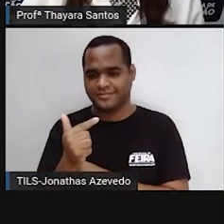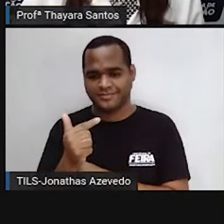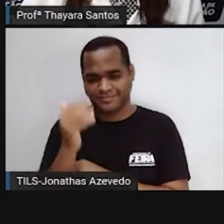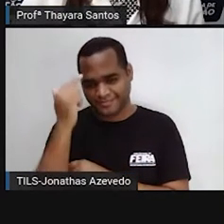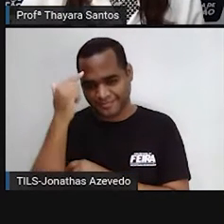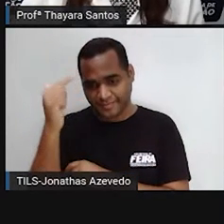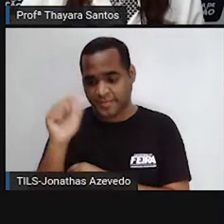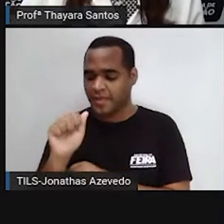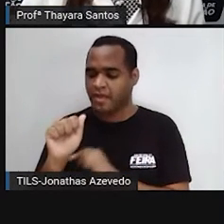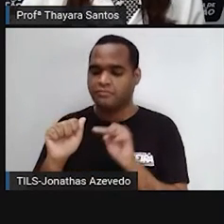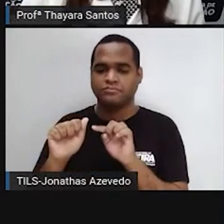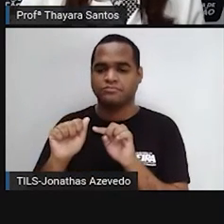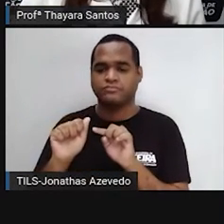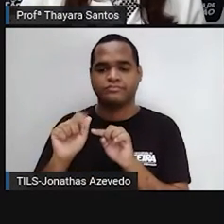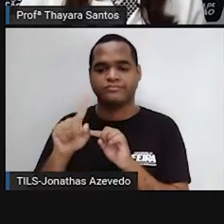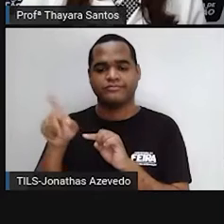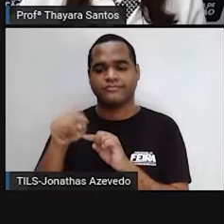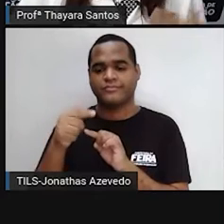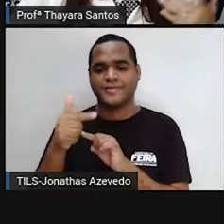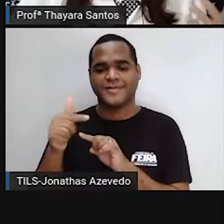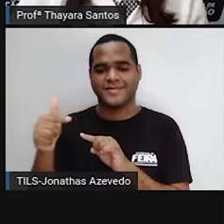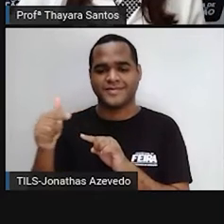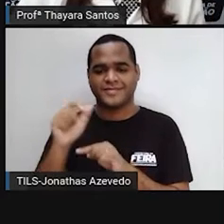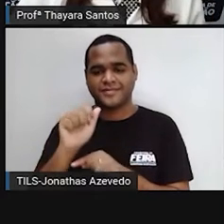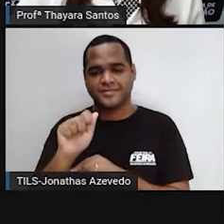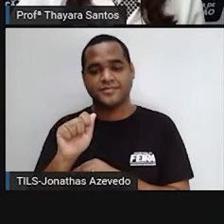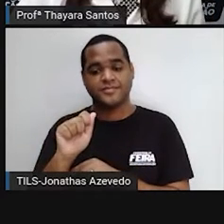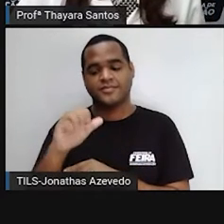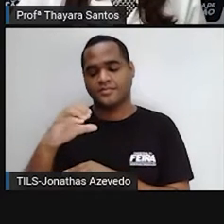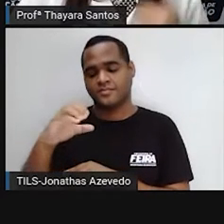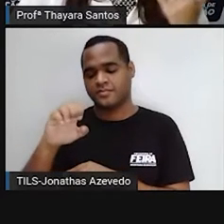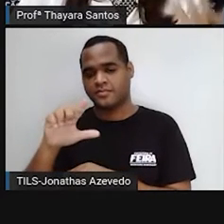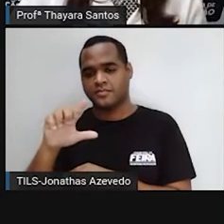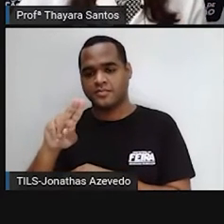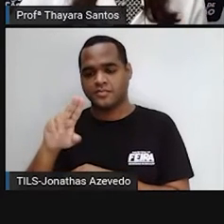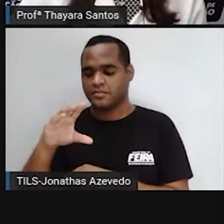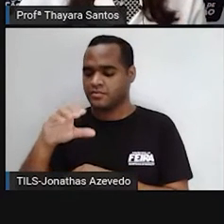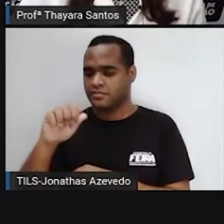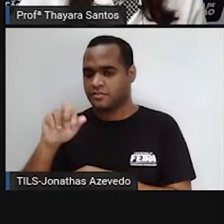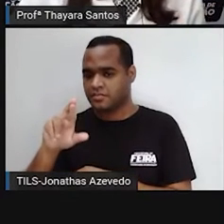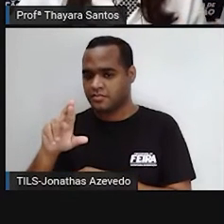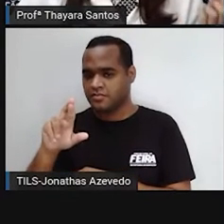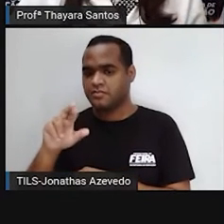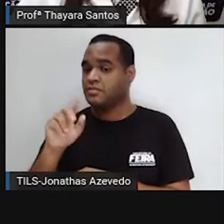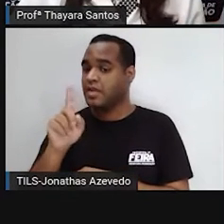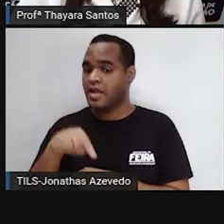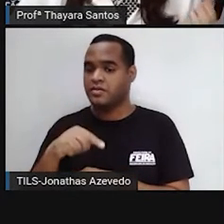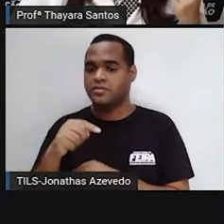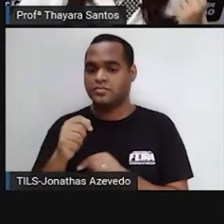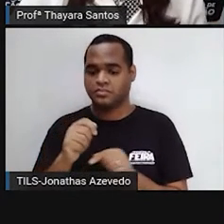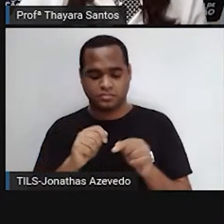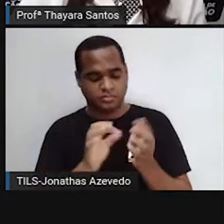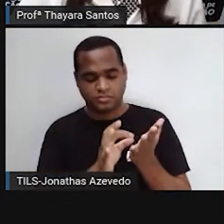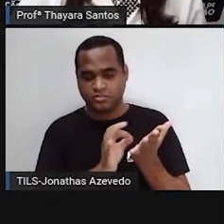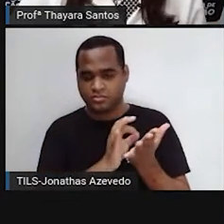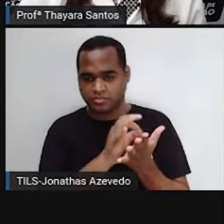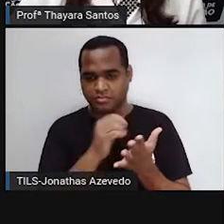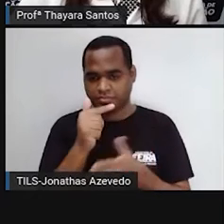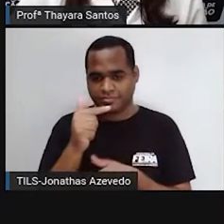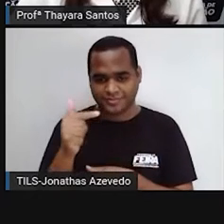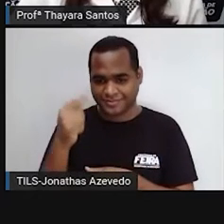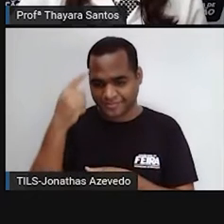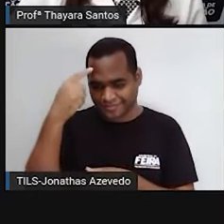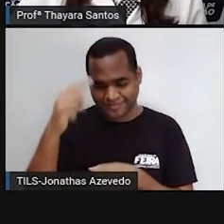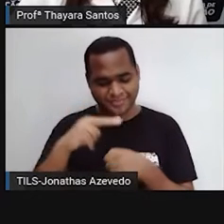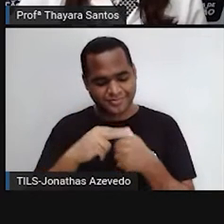significa não. Então, os seres A-celulares são aqueles que não possuem células, como é o caso dos vírus, né?